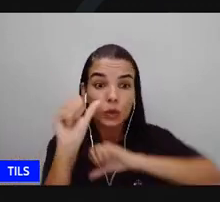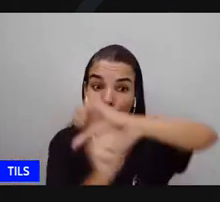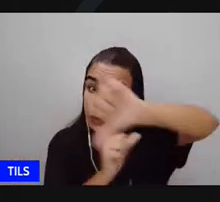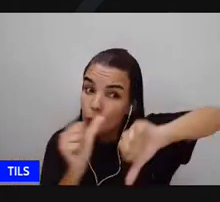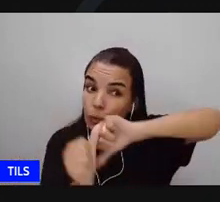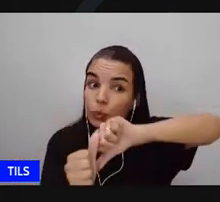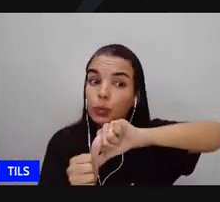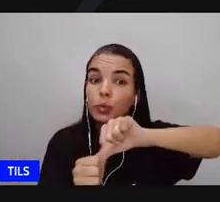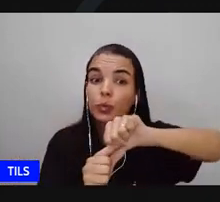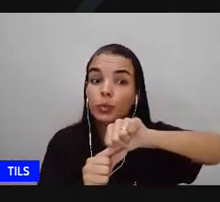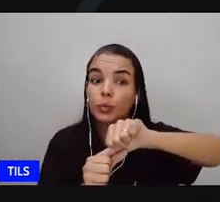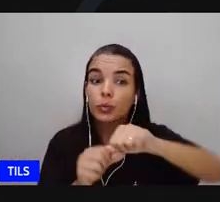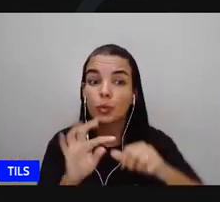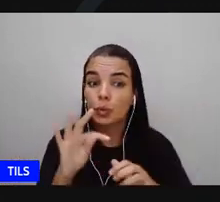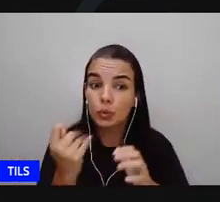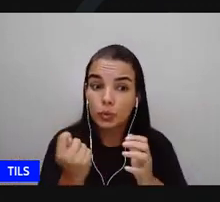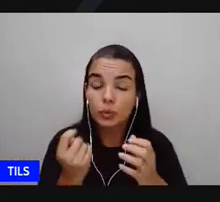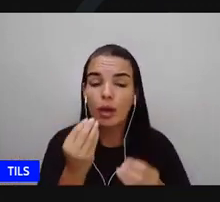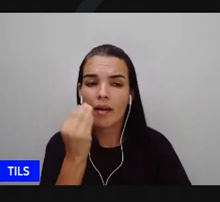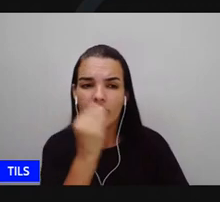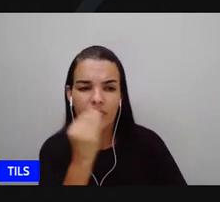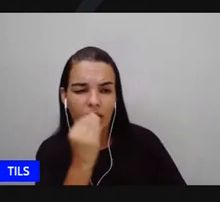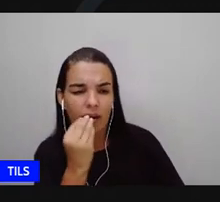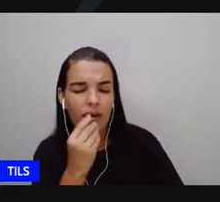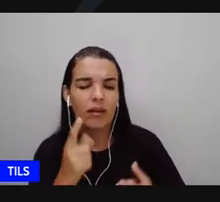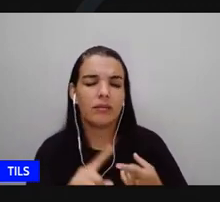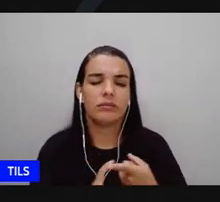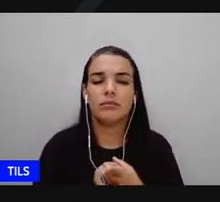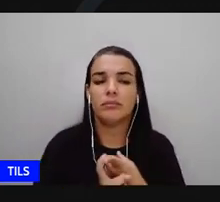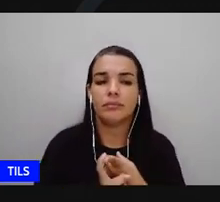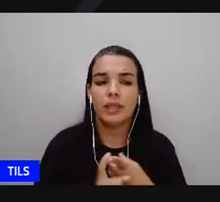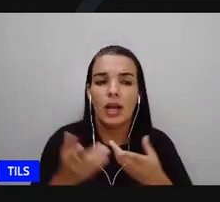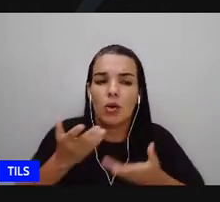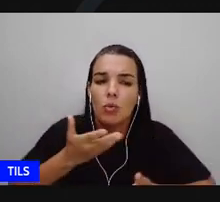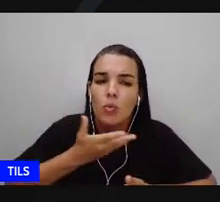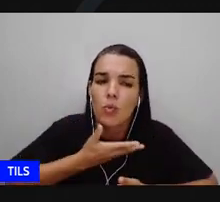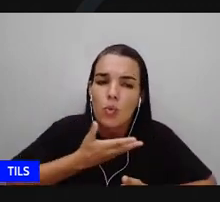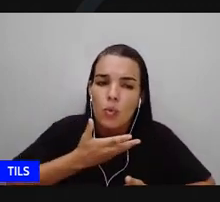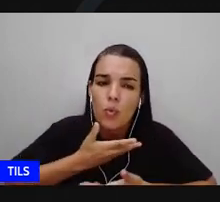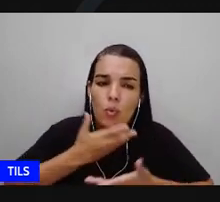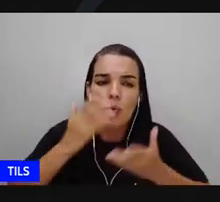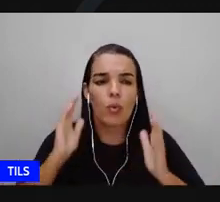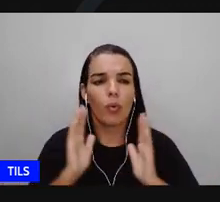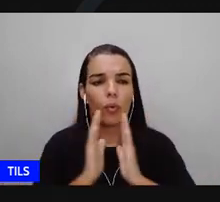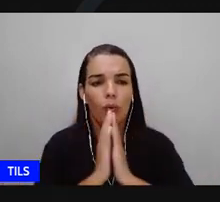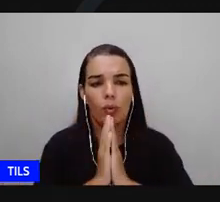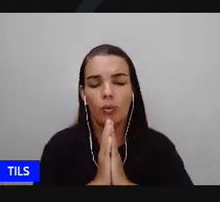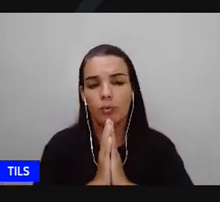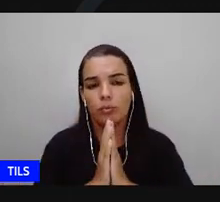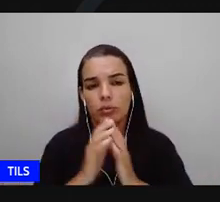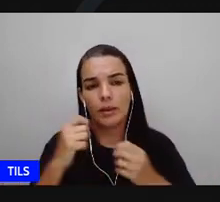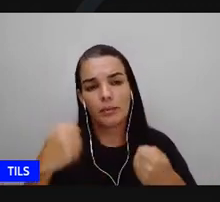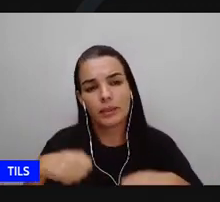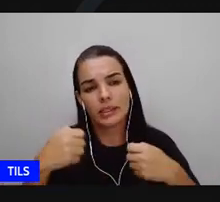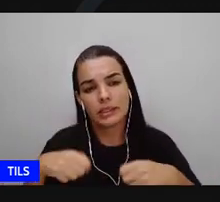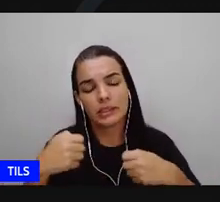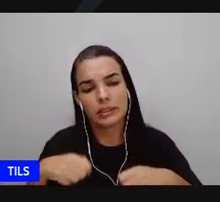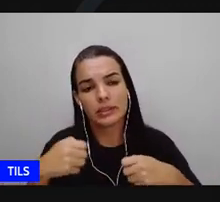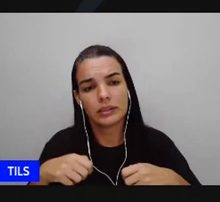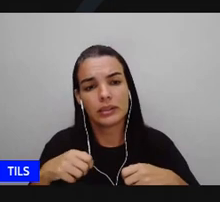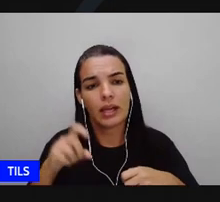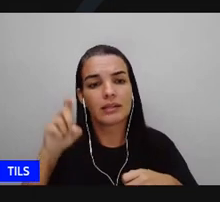vulnerabilidades do sujeito a fragilização do corpo porque o corpo precisa